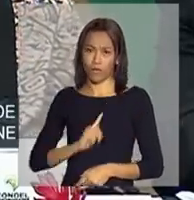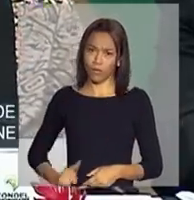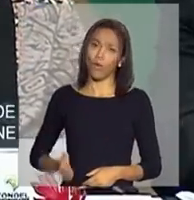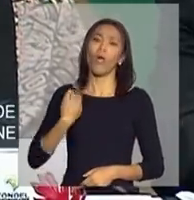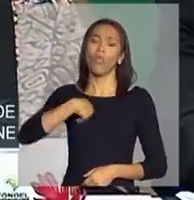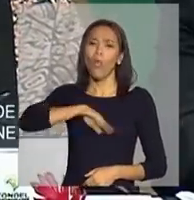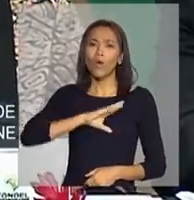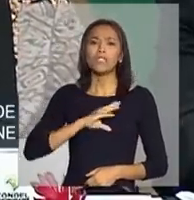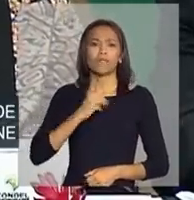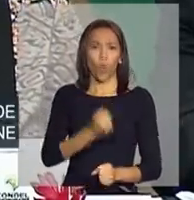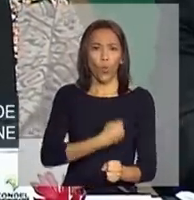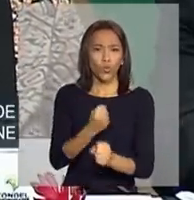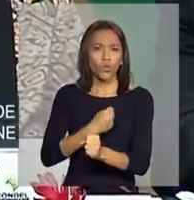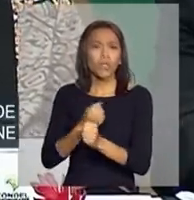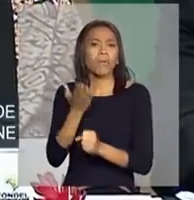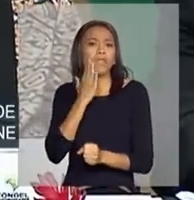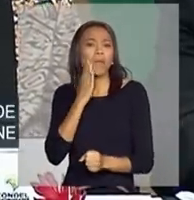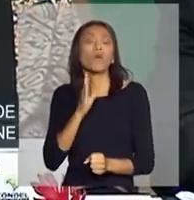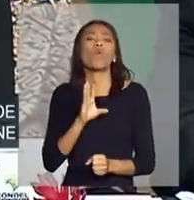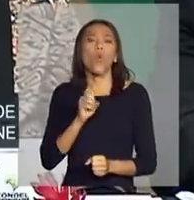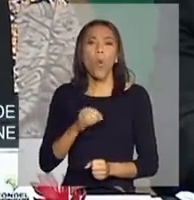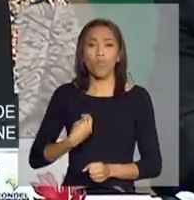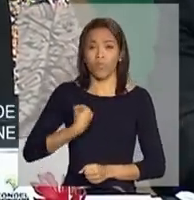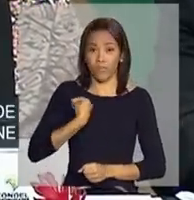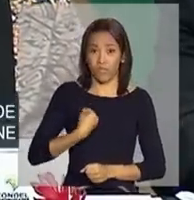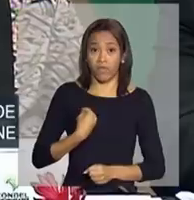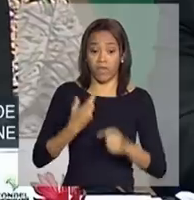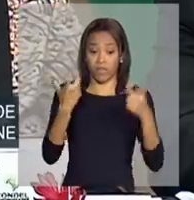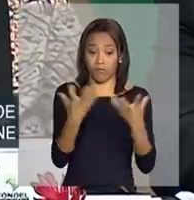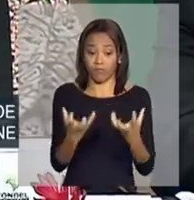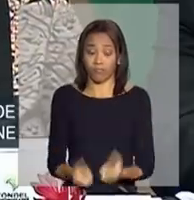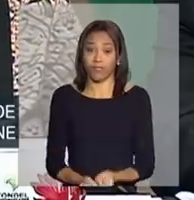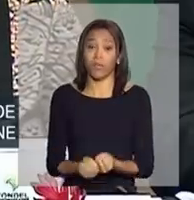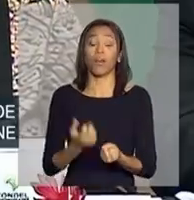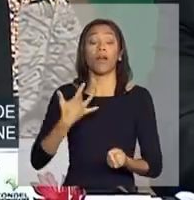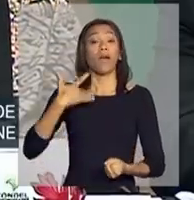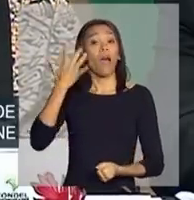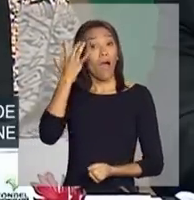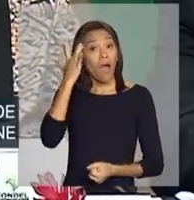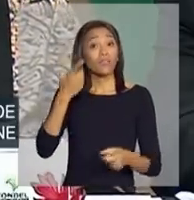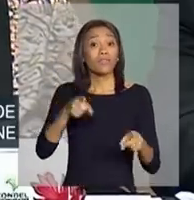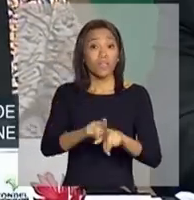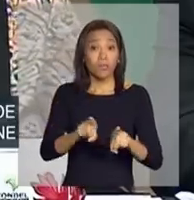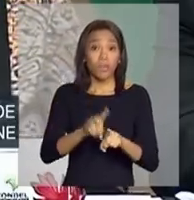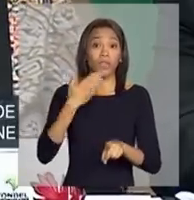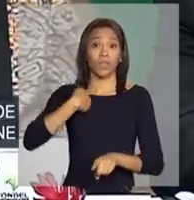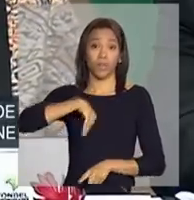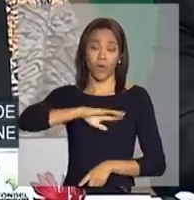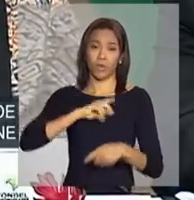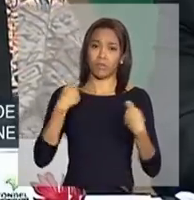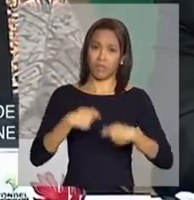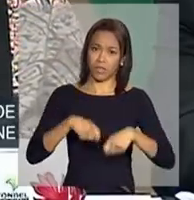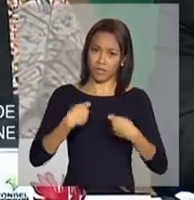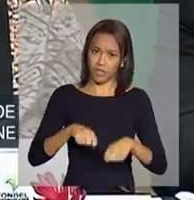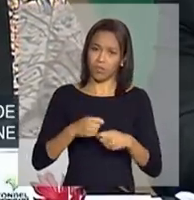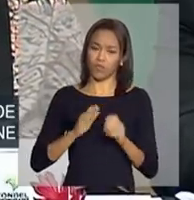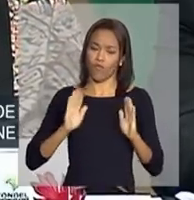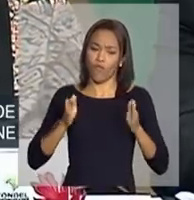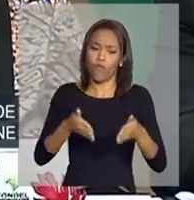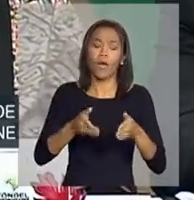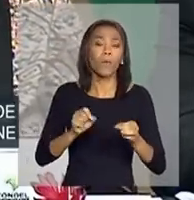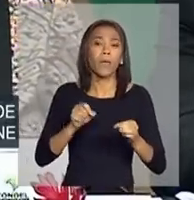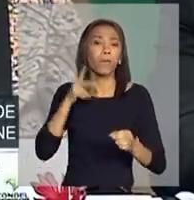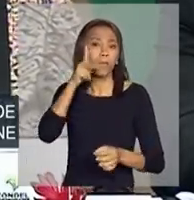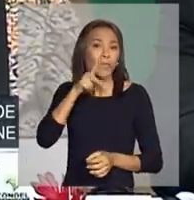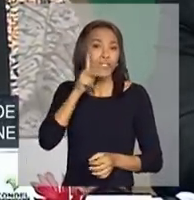convivência com a seca, de R$ 32 milhões, acho que nós temos de focar em políticas permanentes,